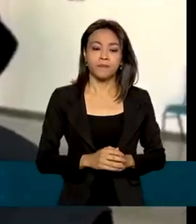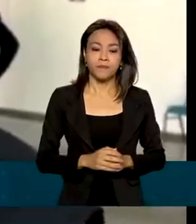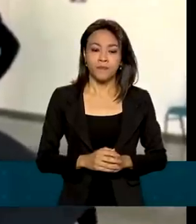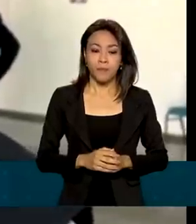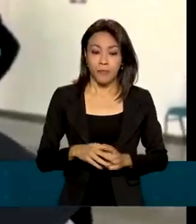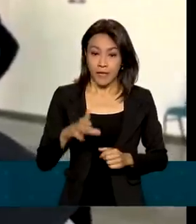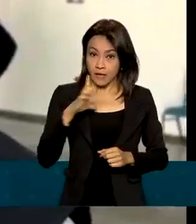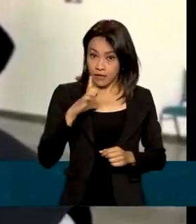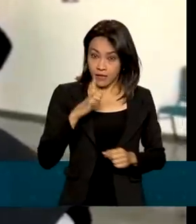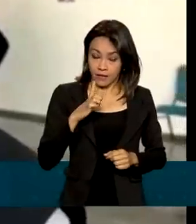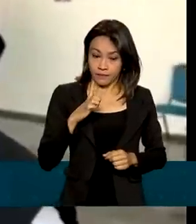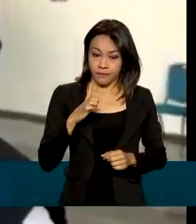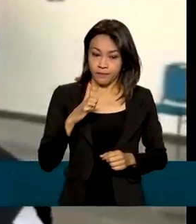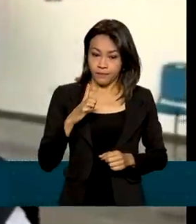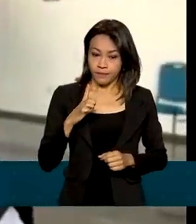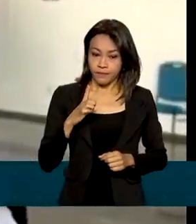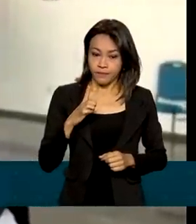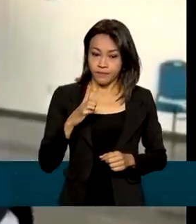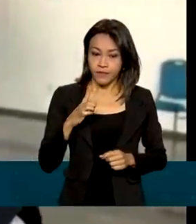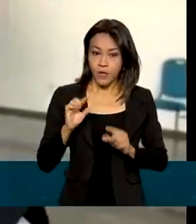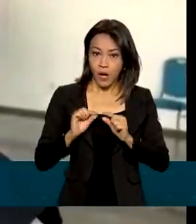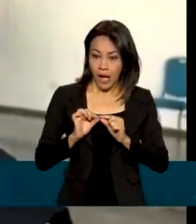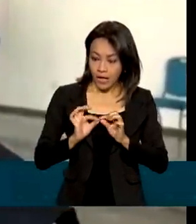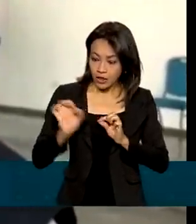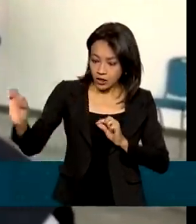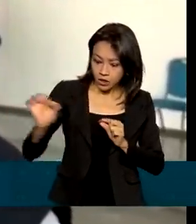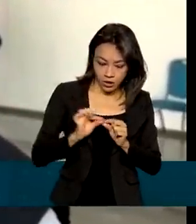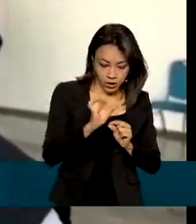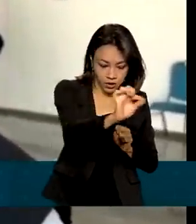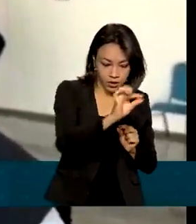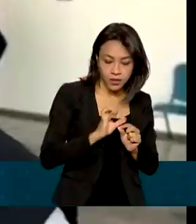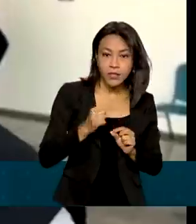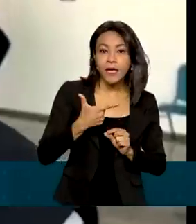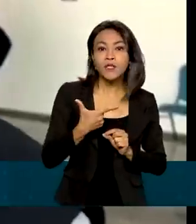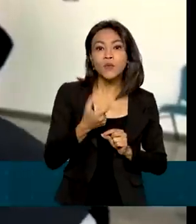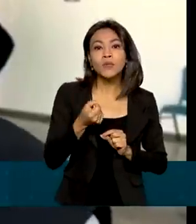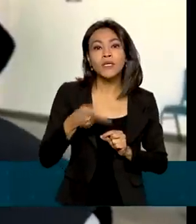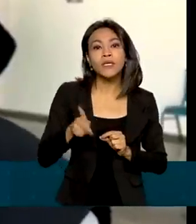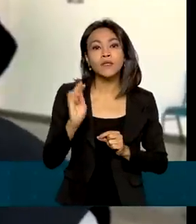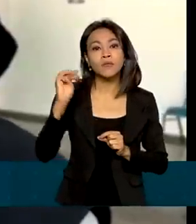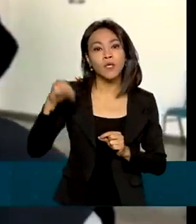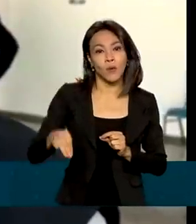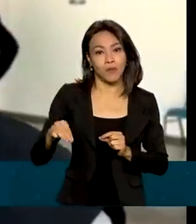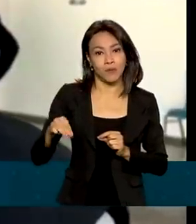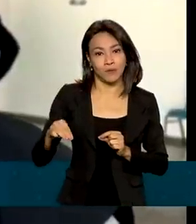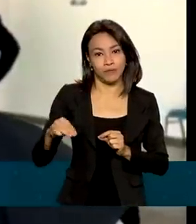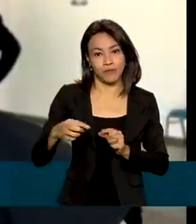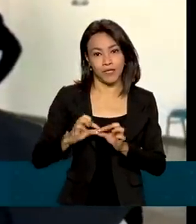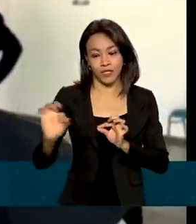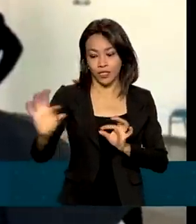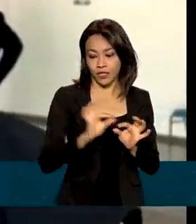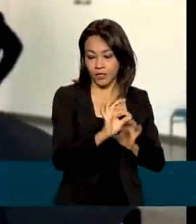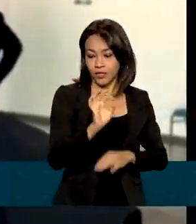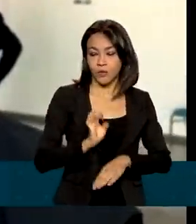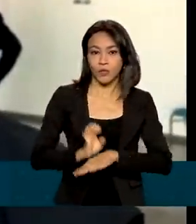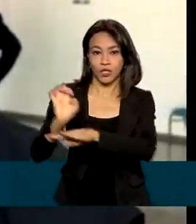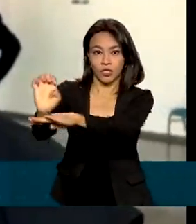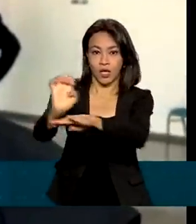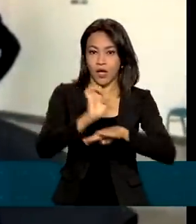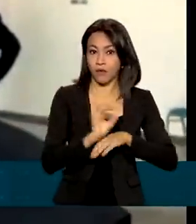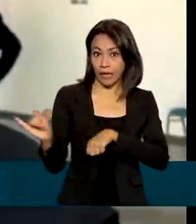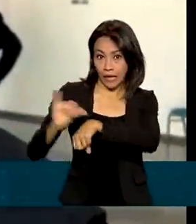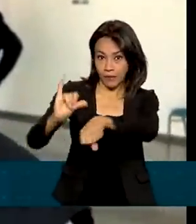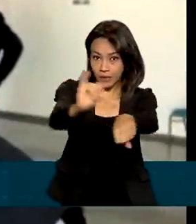Você tem uma distância entre um e outro de no máximo 200 quilômetros entre um estado e outro, entre as capitais